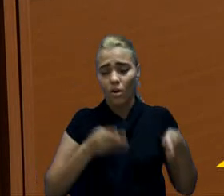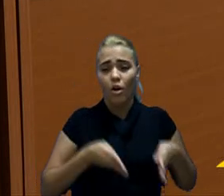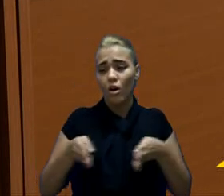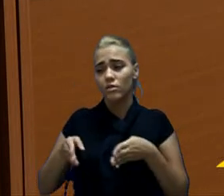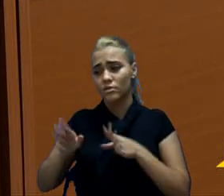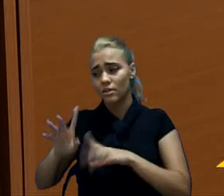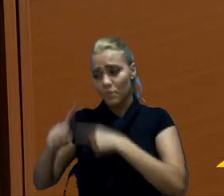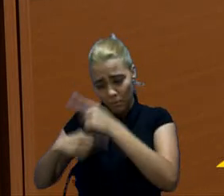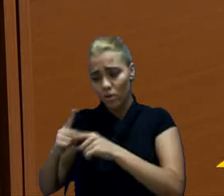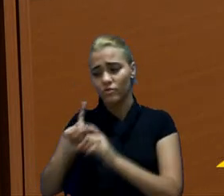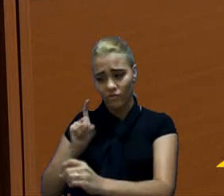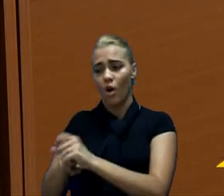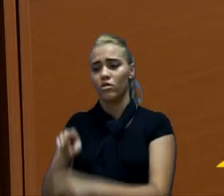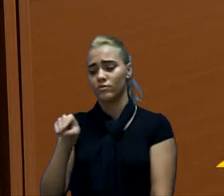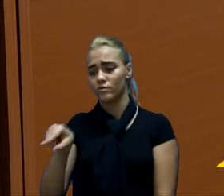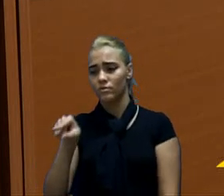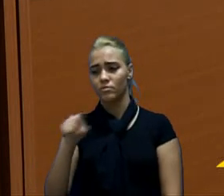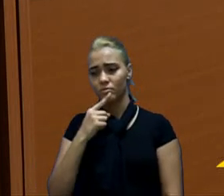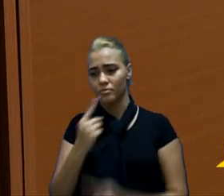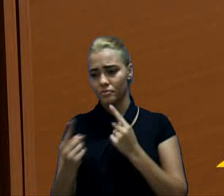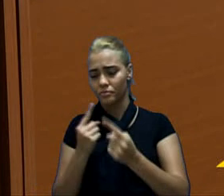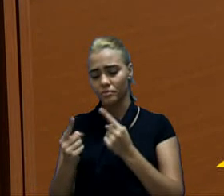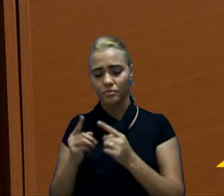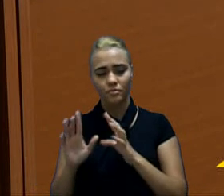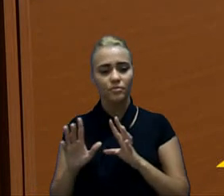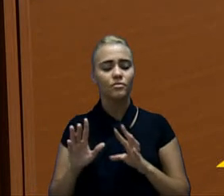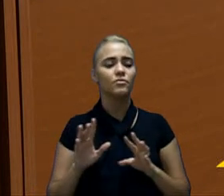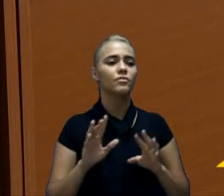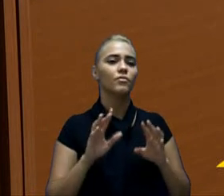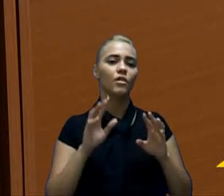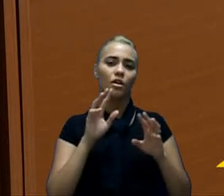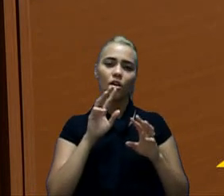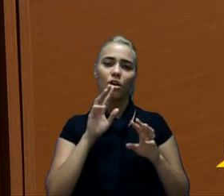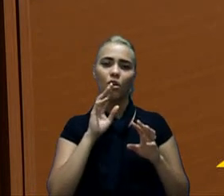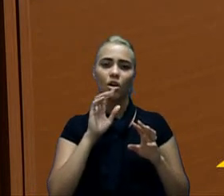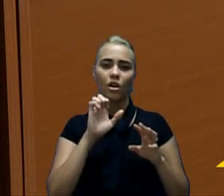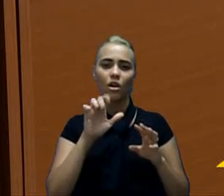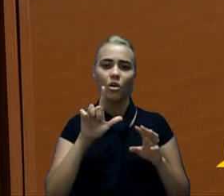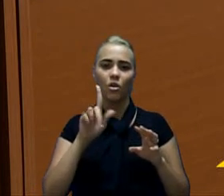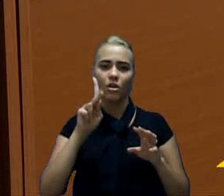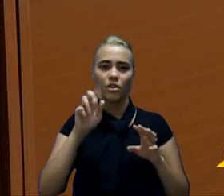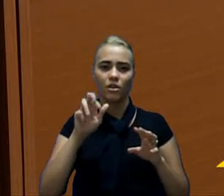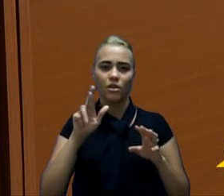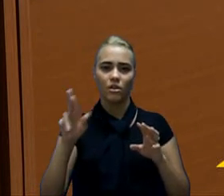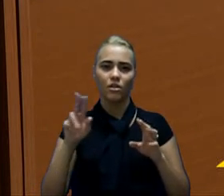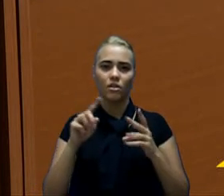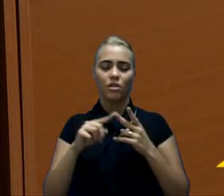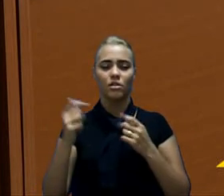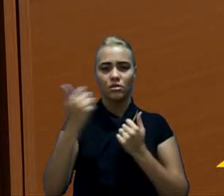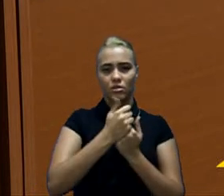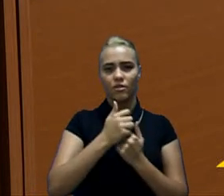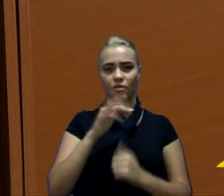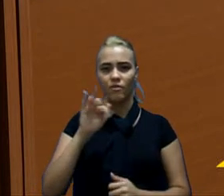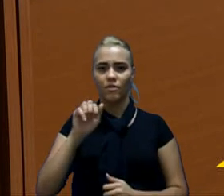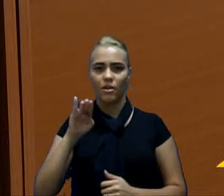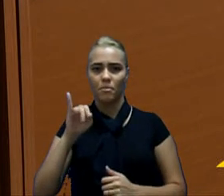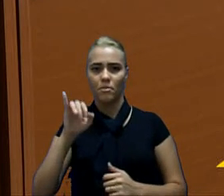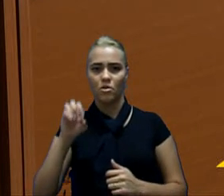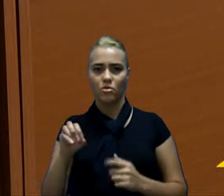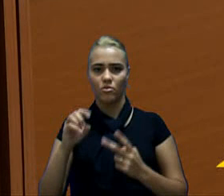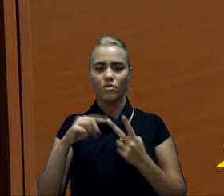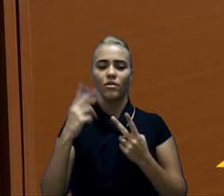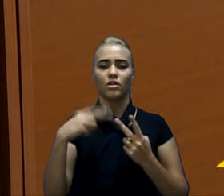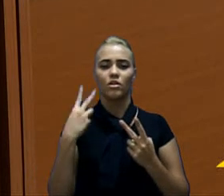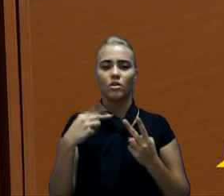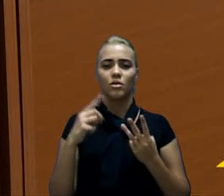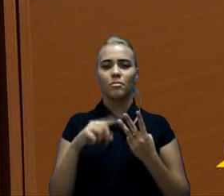Daí já retoma para a senhora e depois, na sequência, vem o Elker representando o vereador Fábio Simoa e o vereador Pérez Hersch.